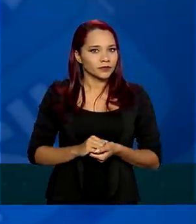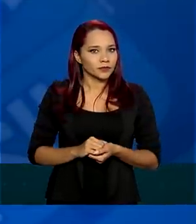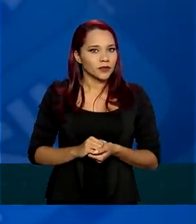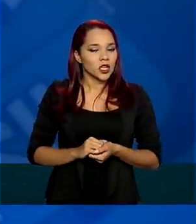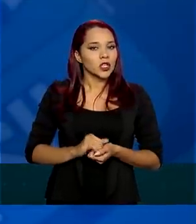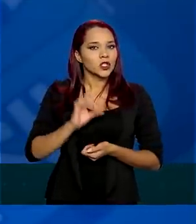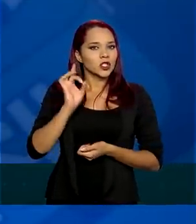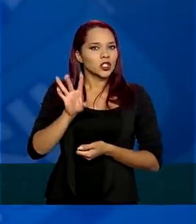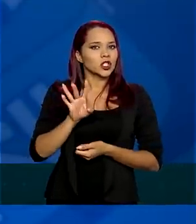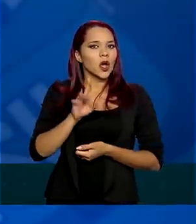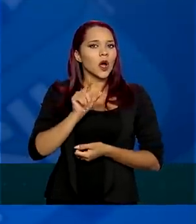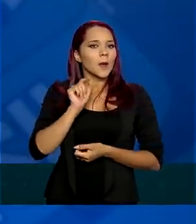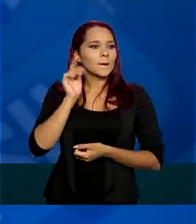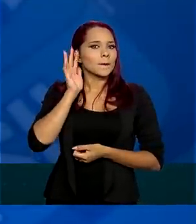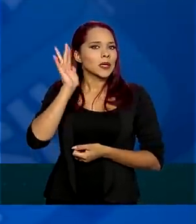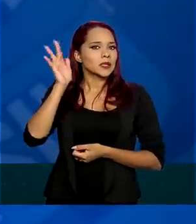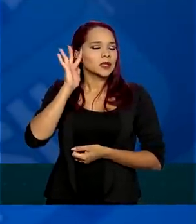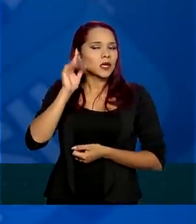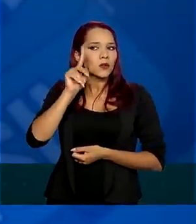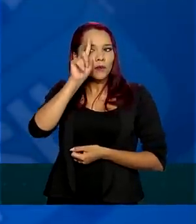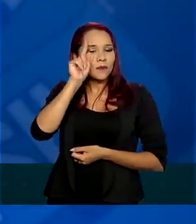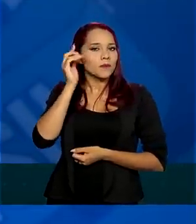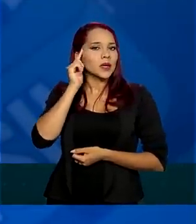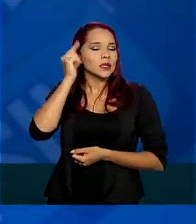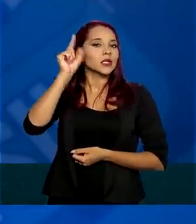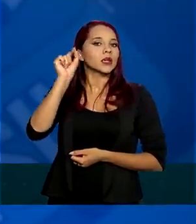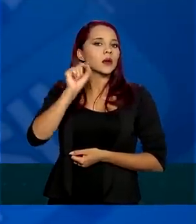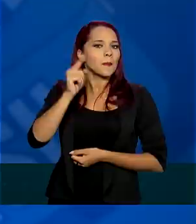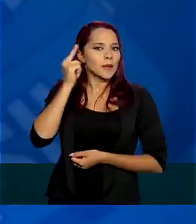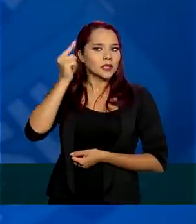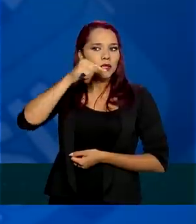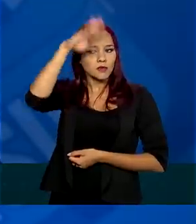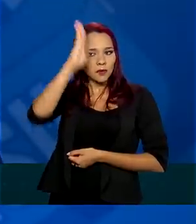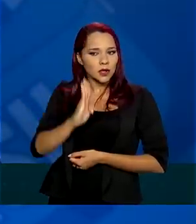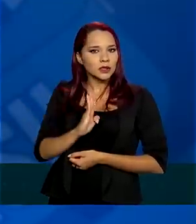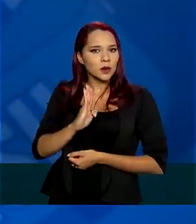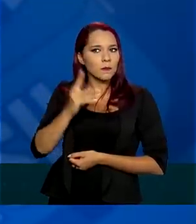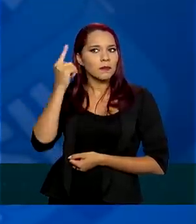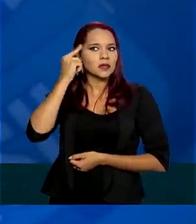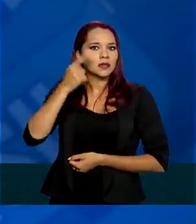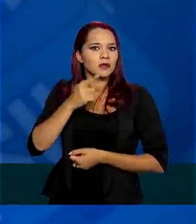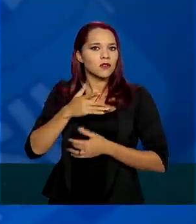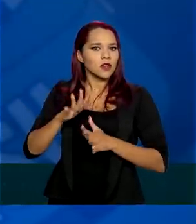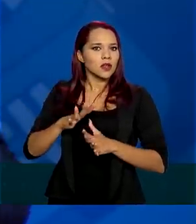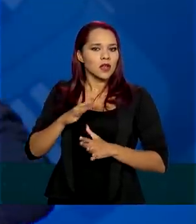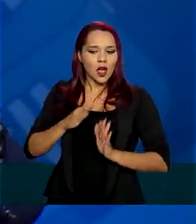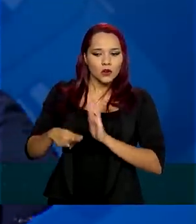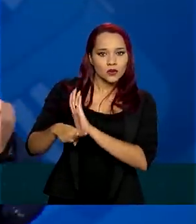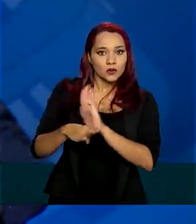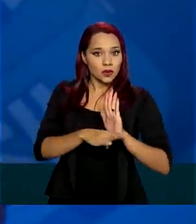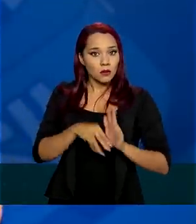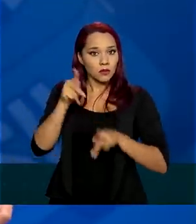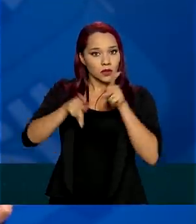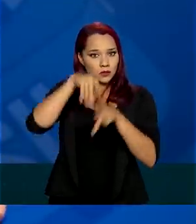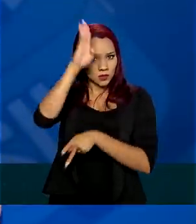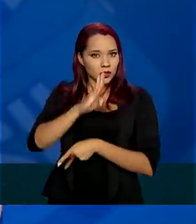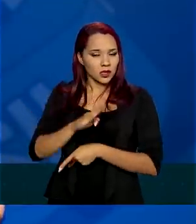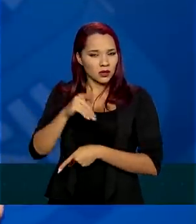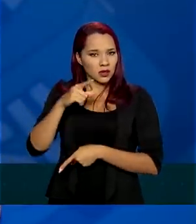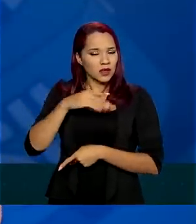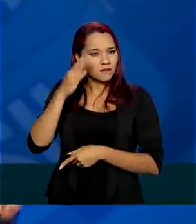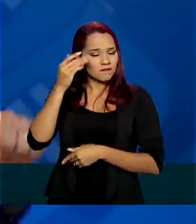Apenas a paixão pelo povo brasileiro, apenas a paixão de servir a sociedade brasileira e garantir que nós tenhamos presente.